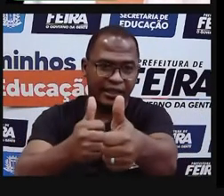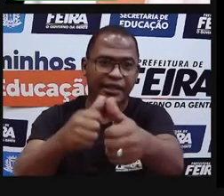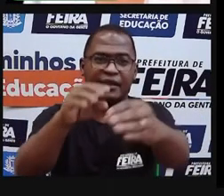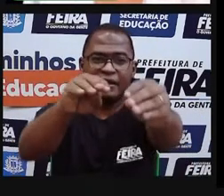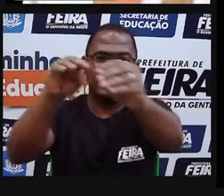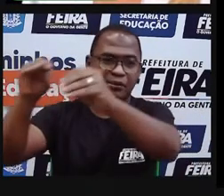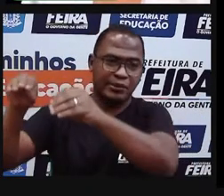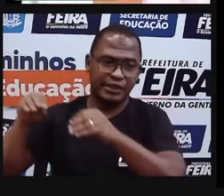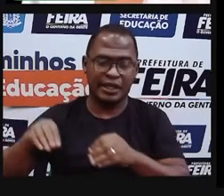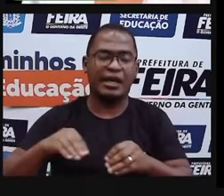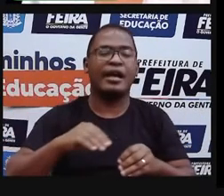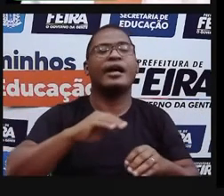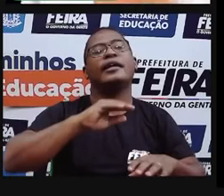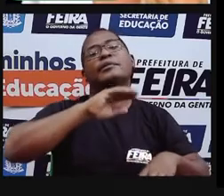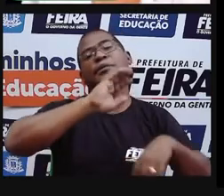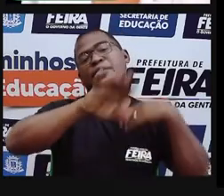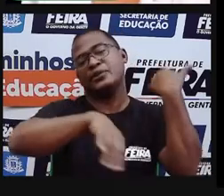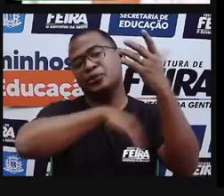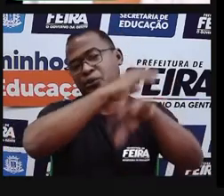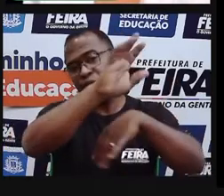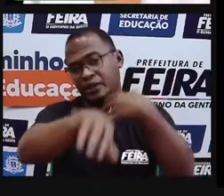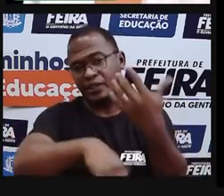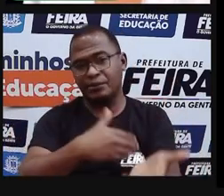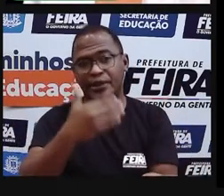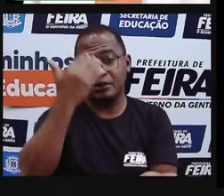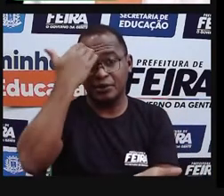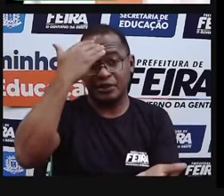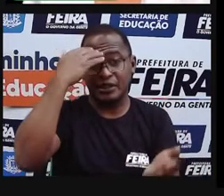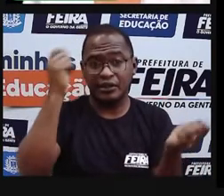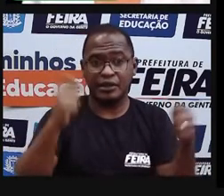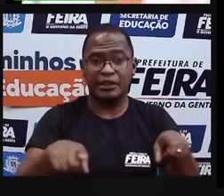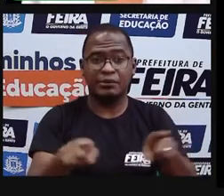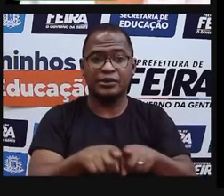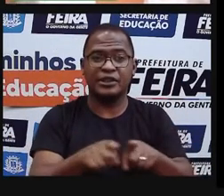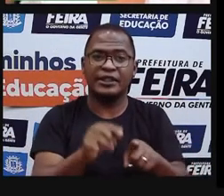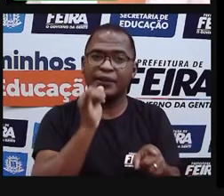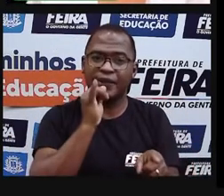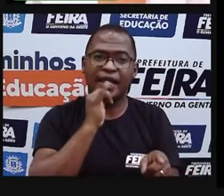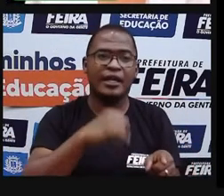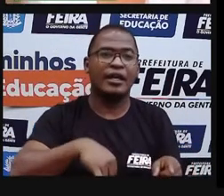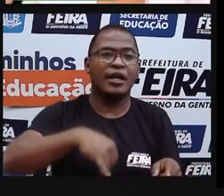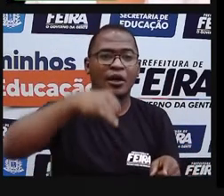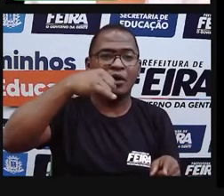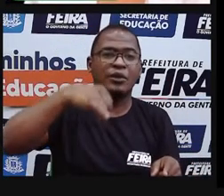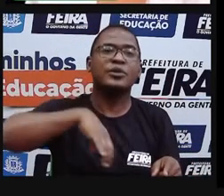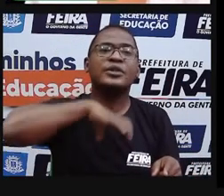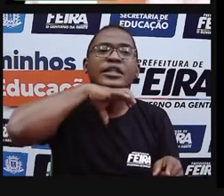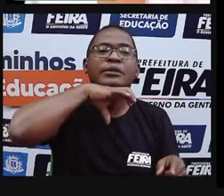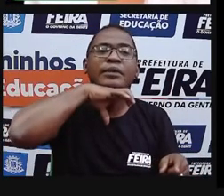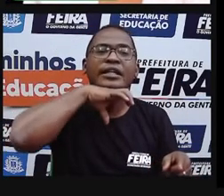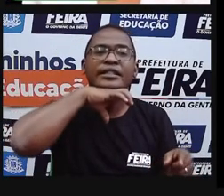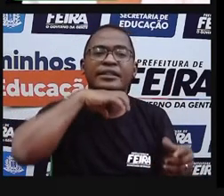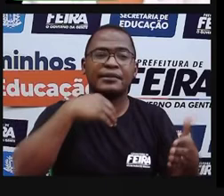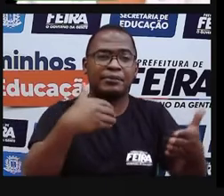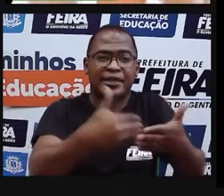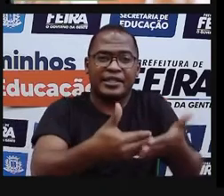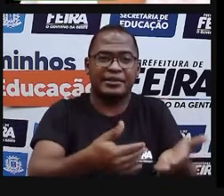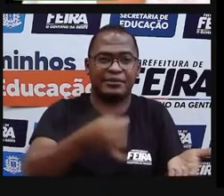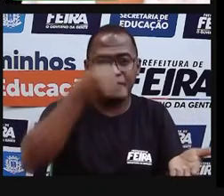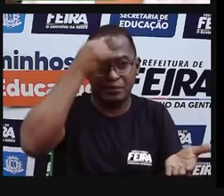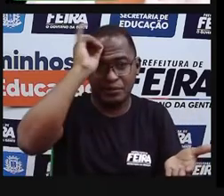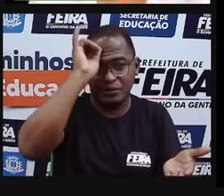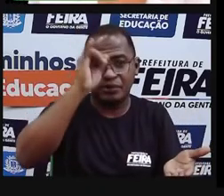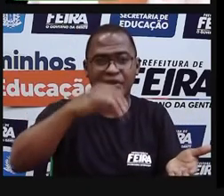que eles poderiam ter rebanhos de animais. Para poder se alimentar daquele rebanho. Começaram os